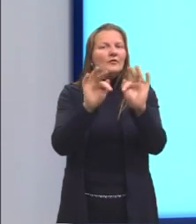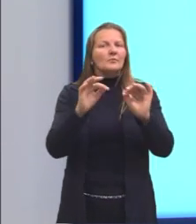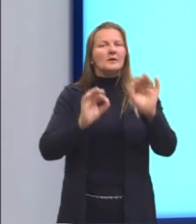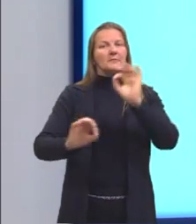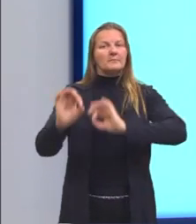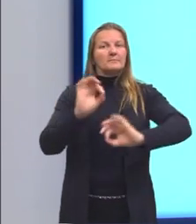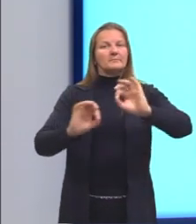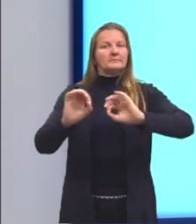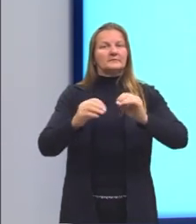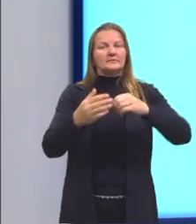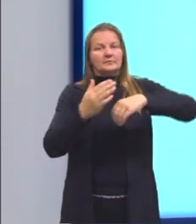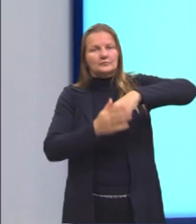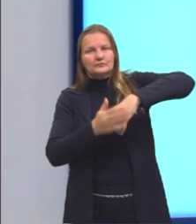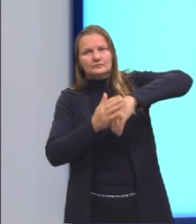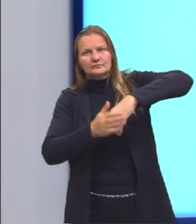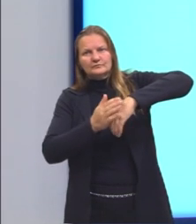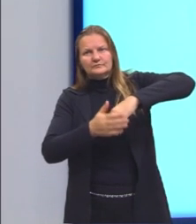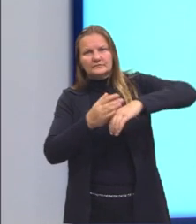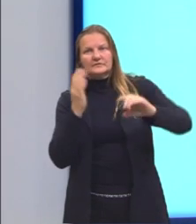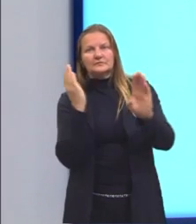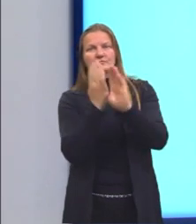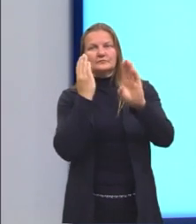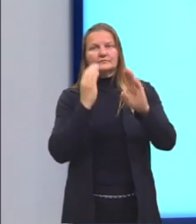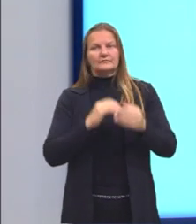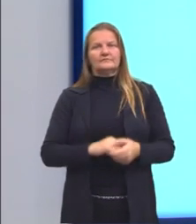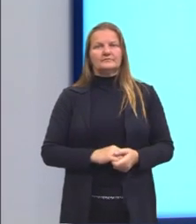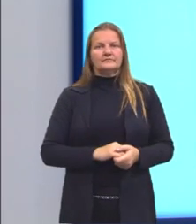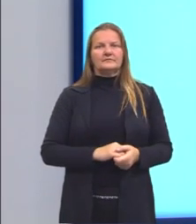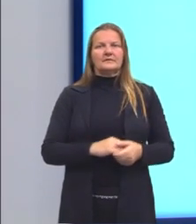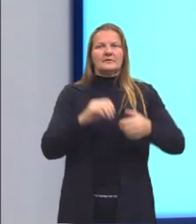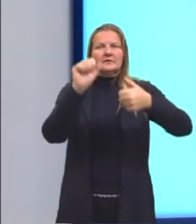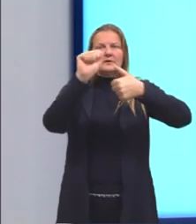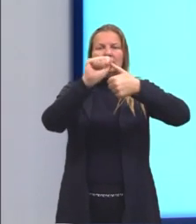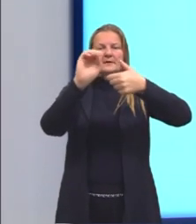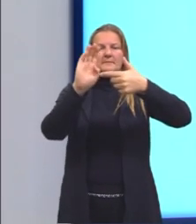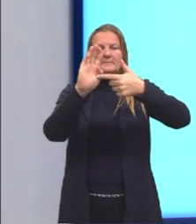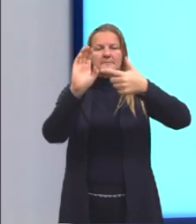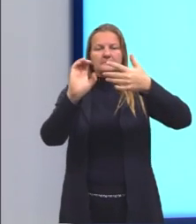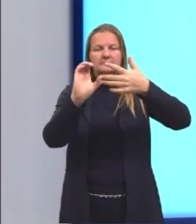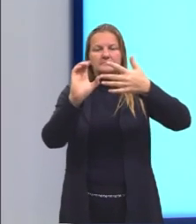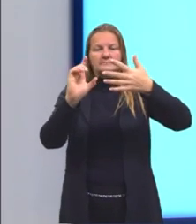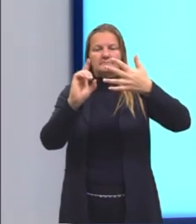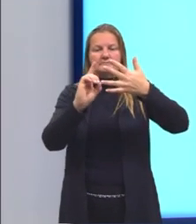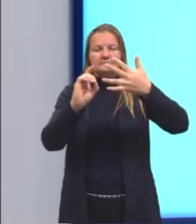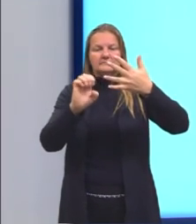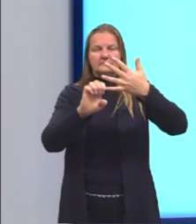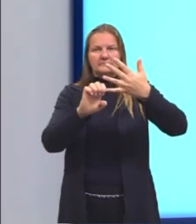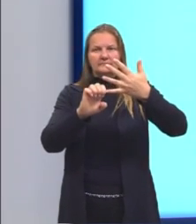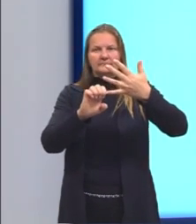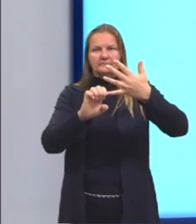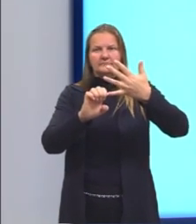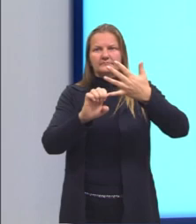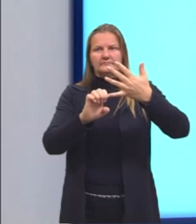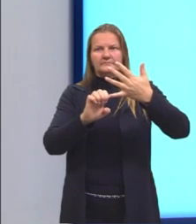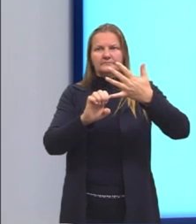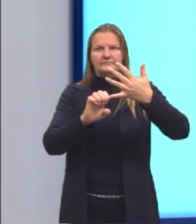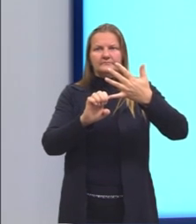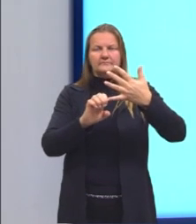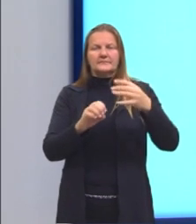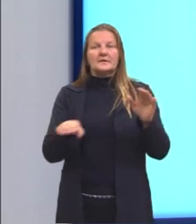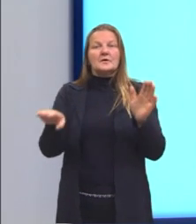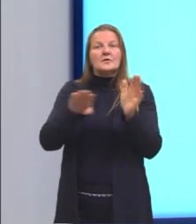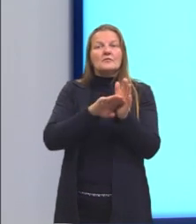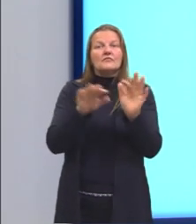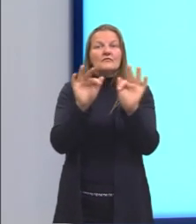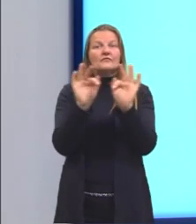para o desgaste. Vamos lá nas nossas alternativas. Coloquei aqui a fórmula que nós chegamos